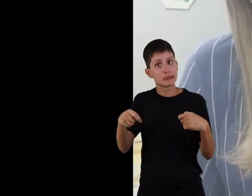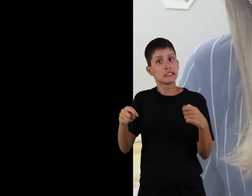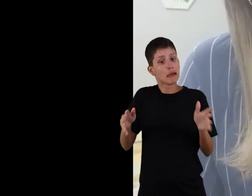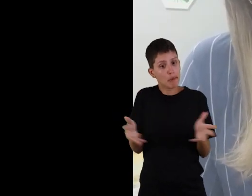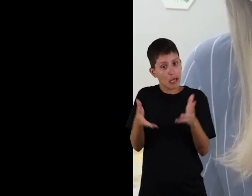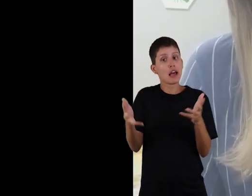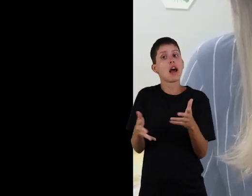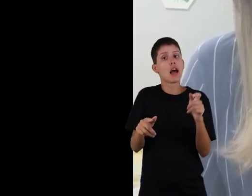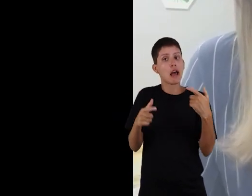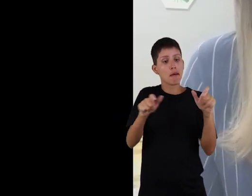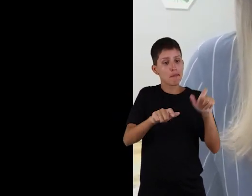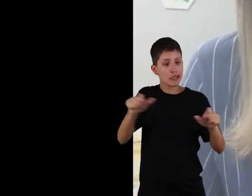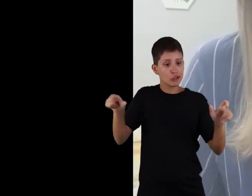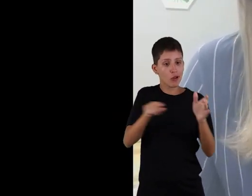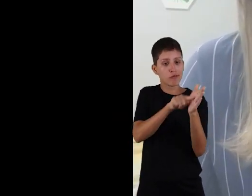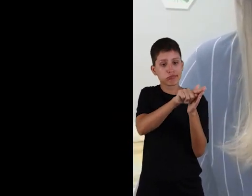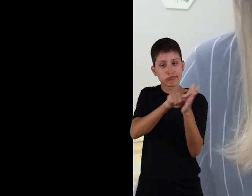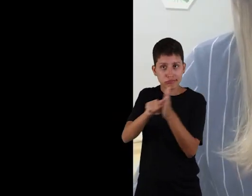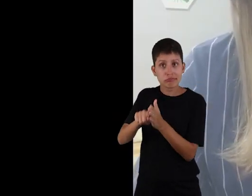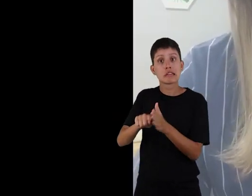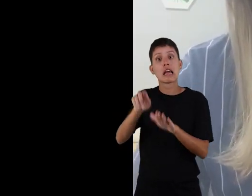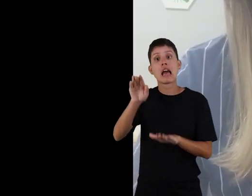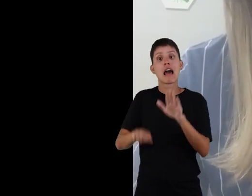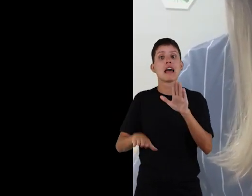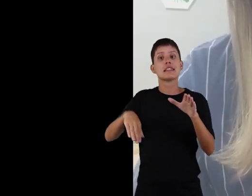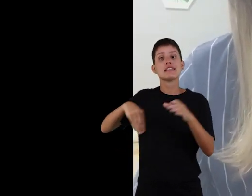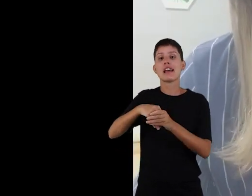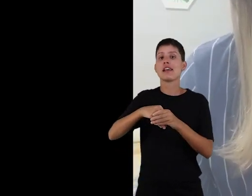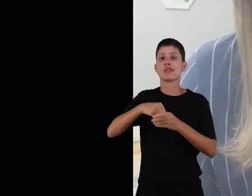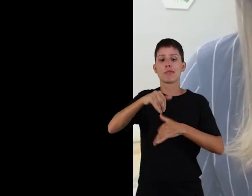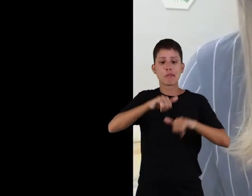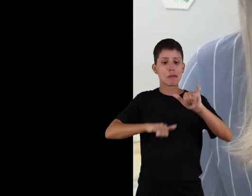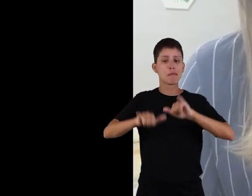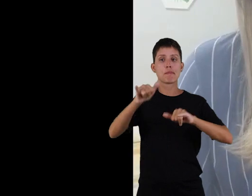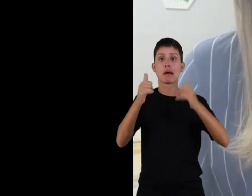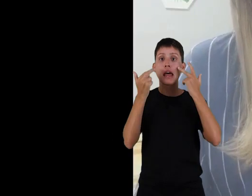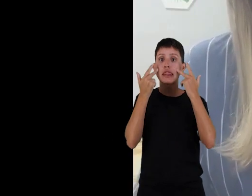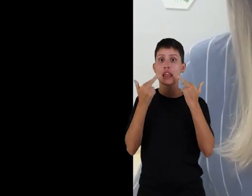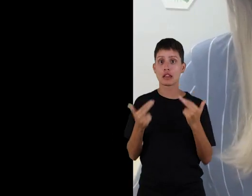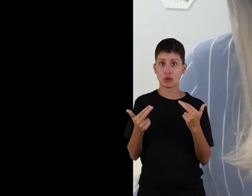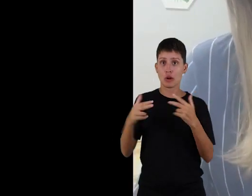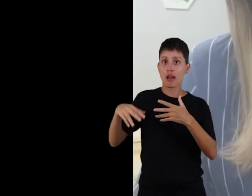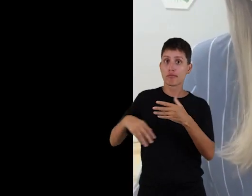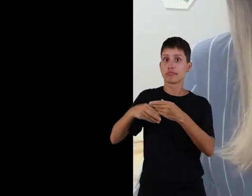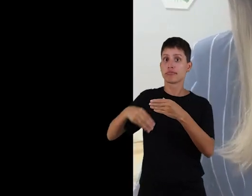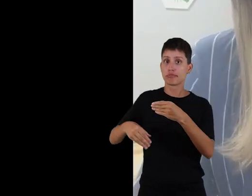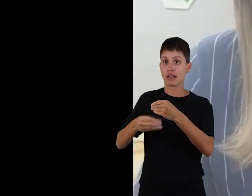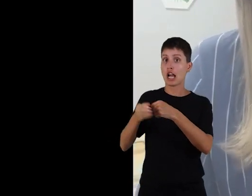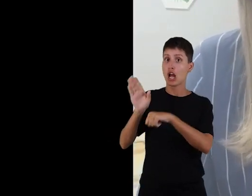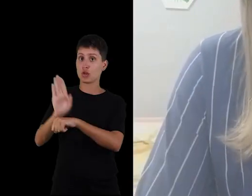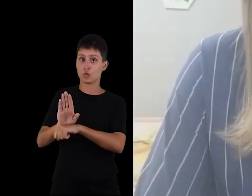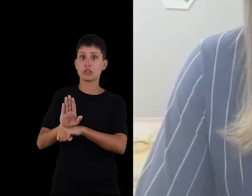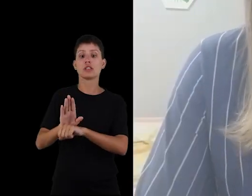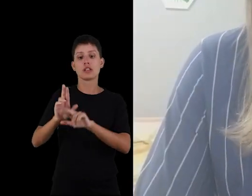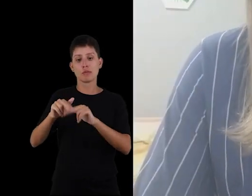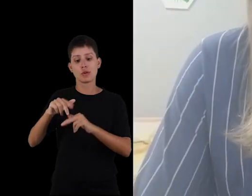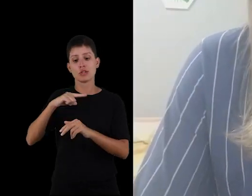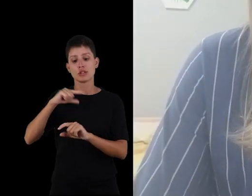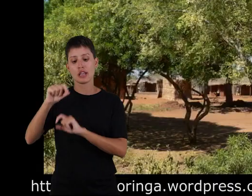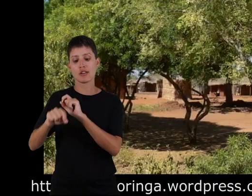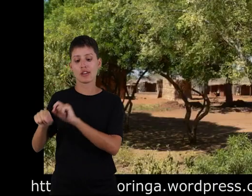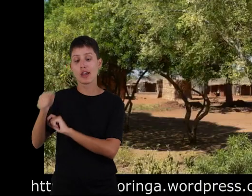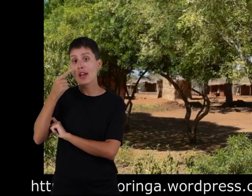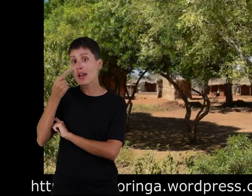estimulada. Então, compostos naturais podem vir, justamente, a agregar nesse sentido. E aí, temos a